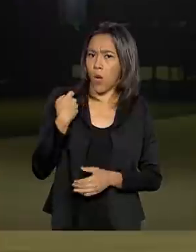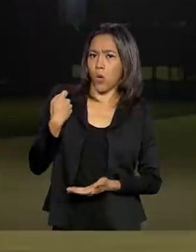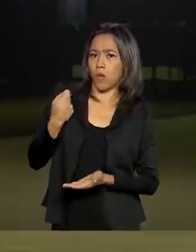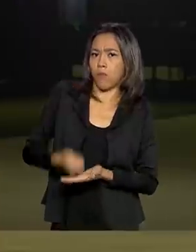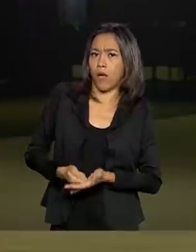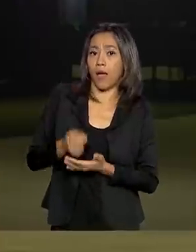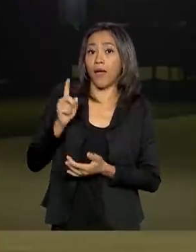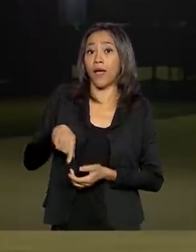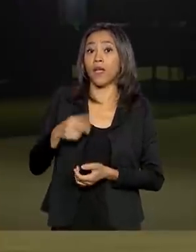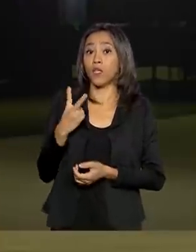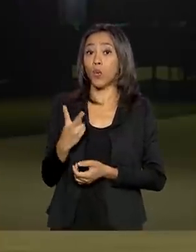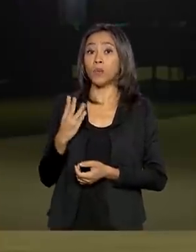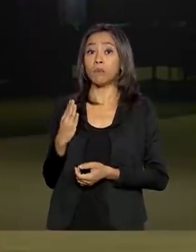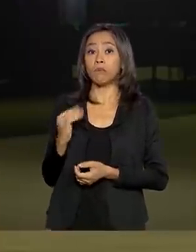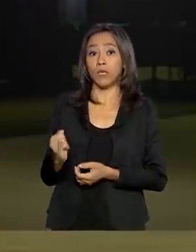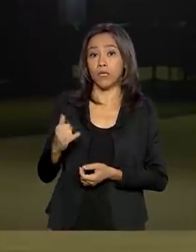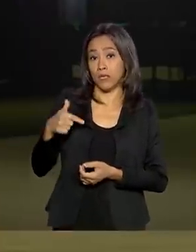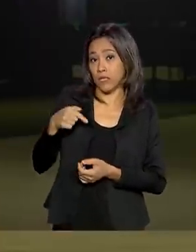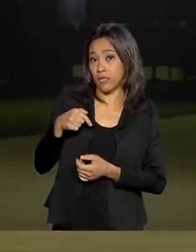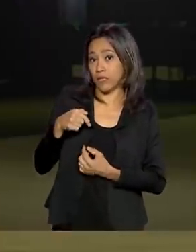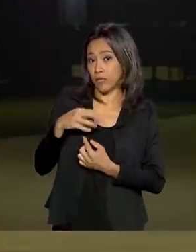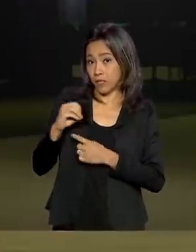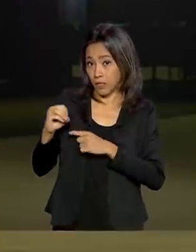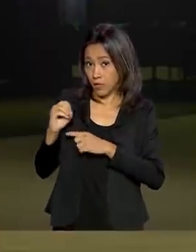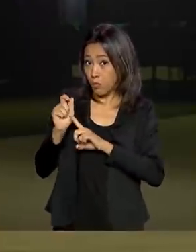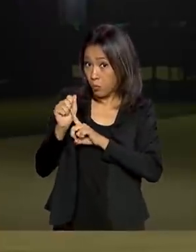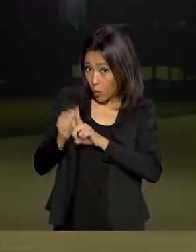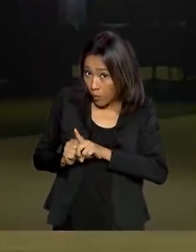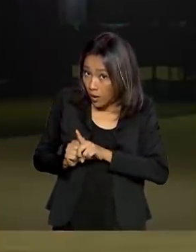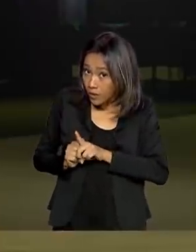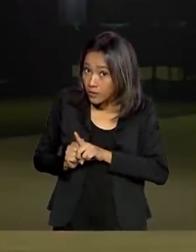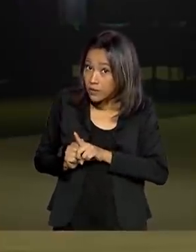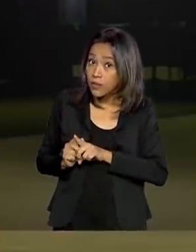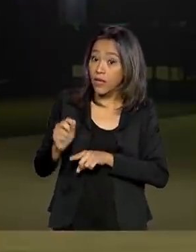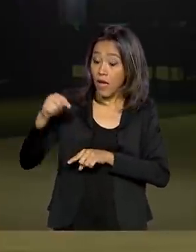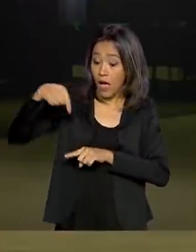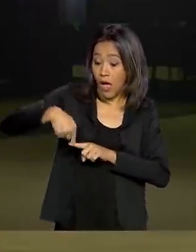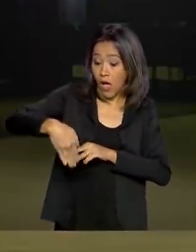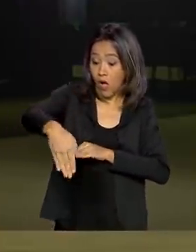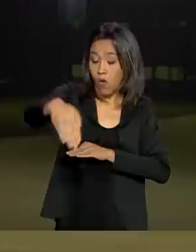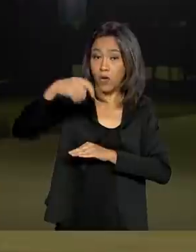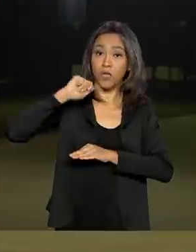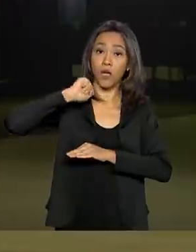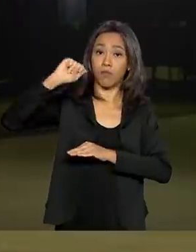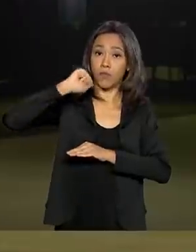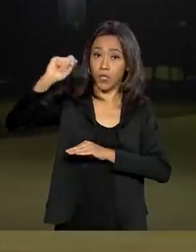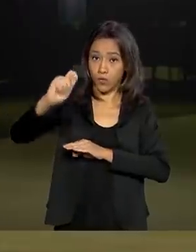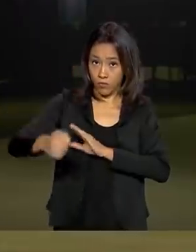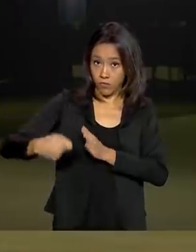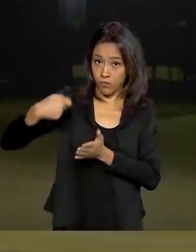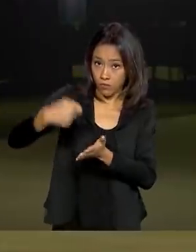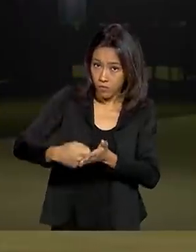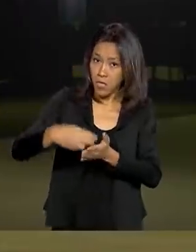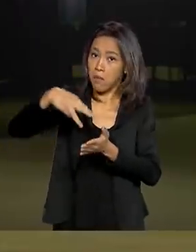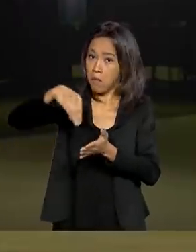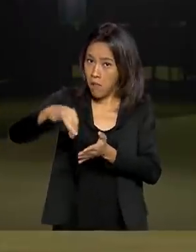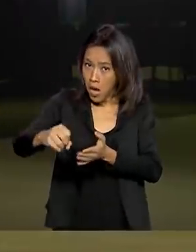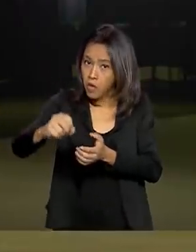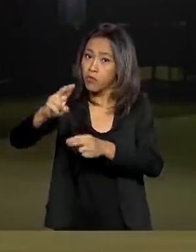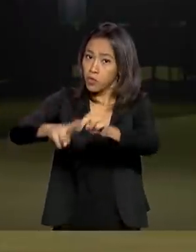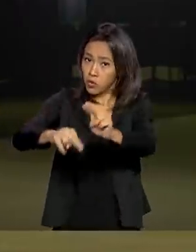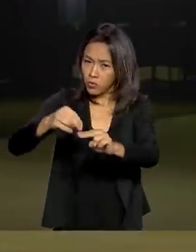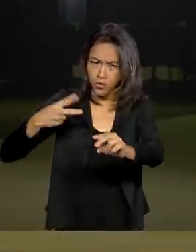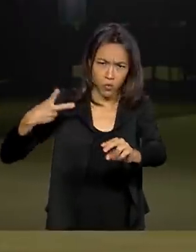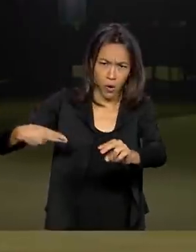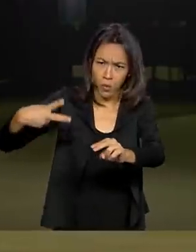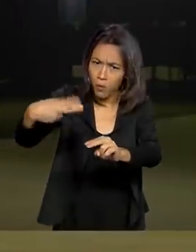eram 2.700 por mês. Nesta parcela do mês de abril, assim como vai ser em maio e em junho, vai